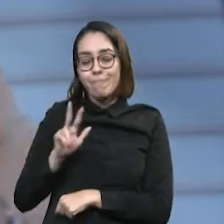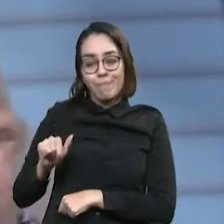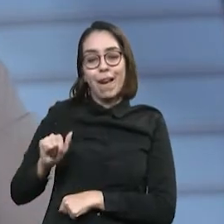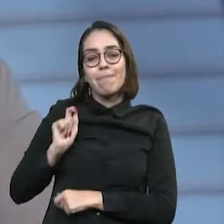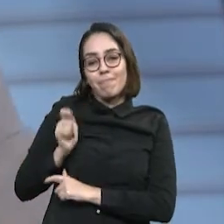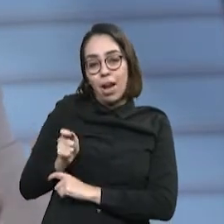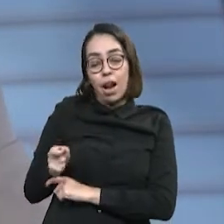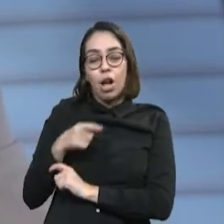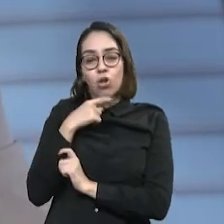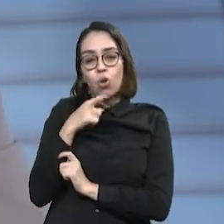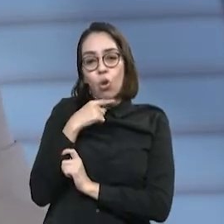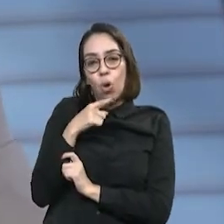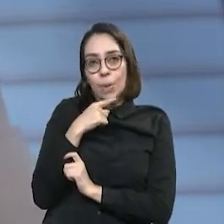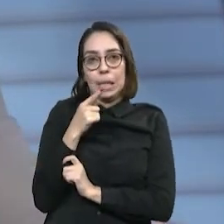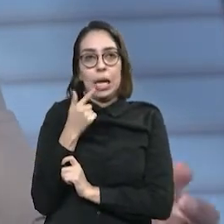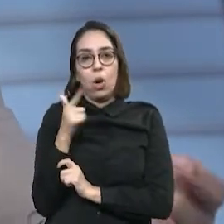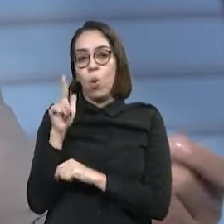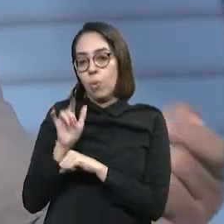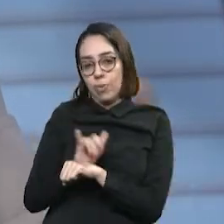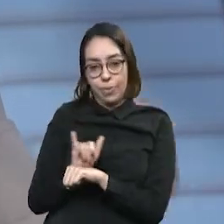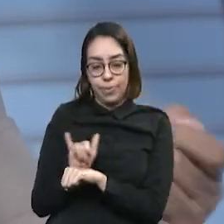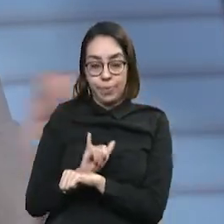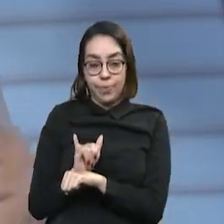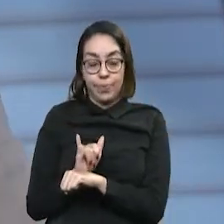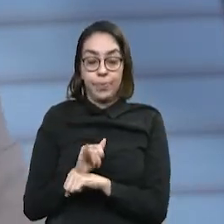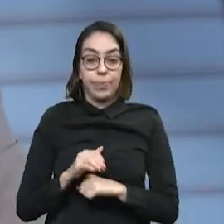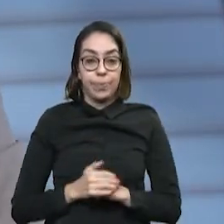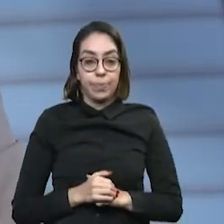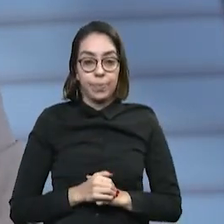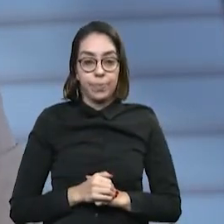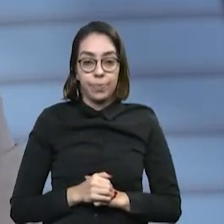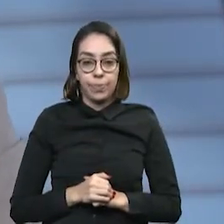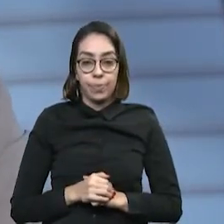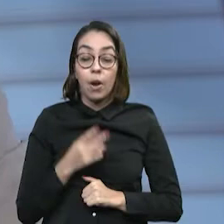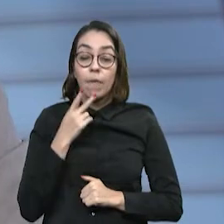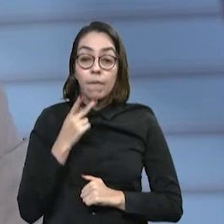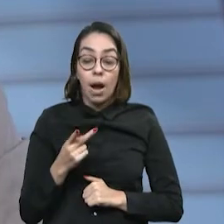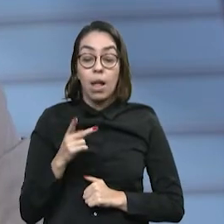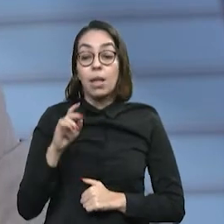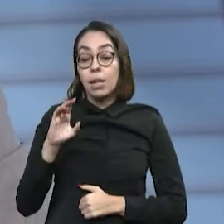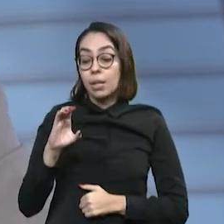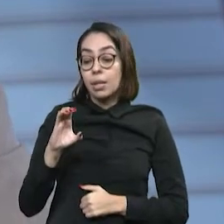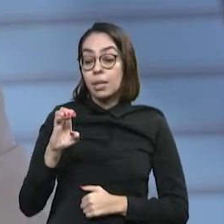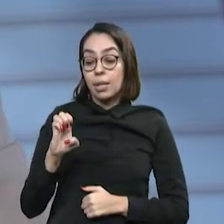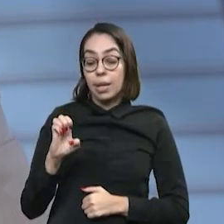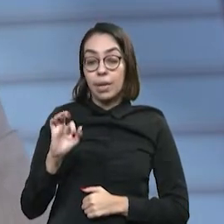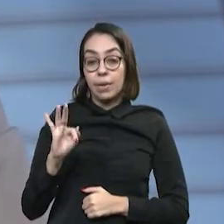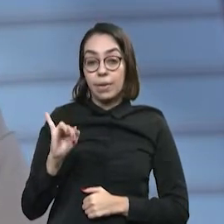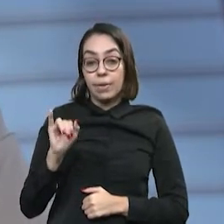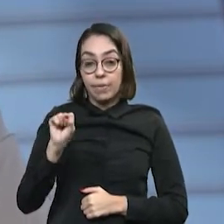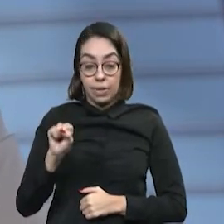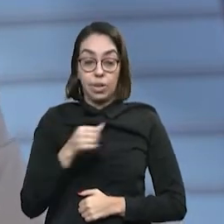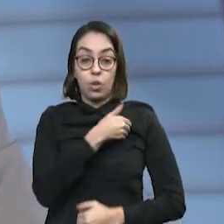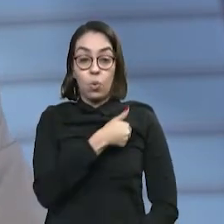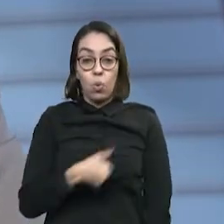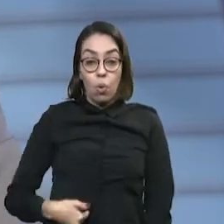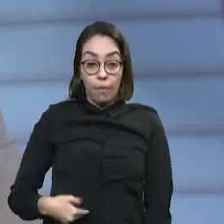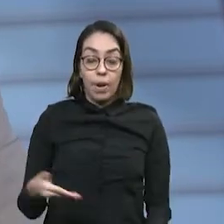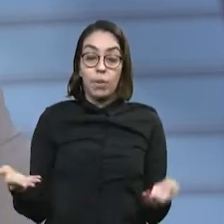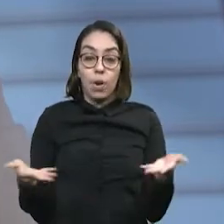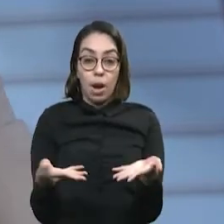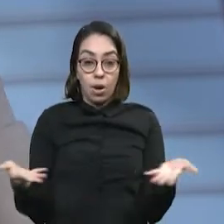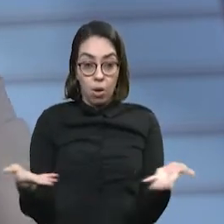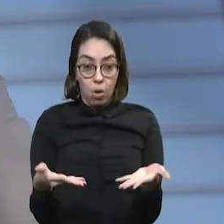mecanismo para a gente flexibilizar isso, né? Trazendo a questão do refis à tona, o nosso governo atual, ele se mantém, Se